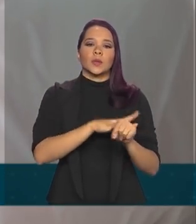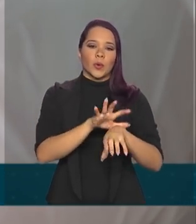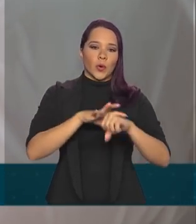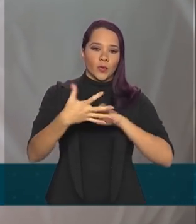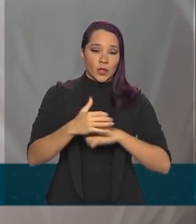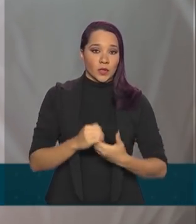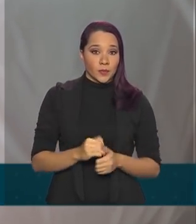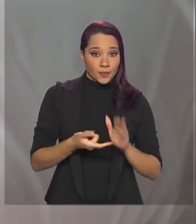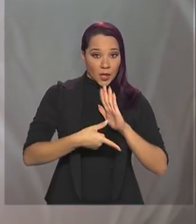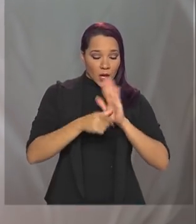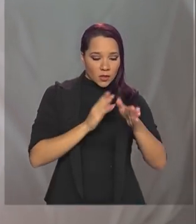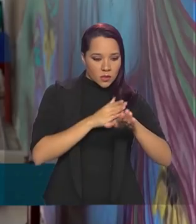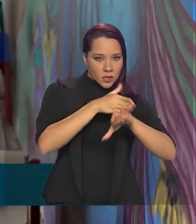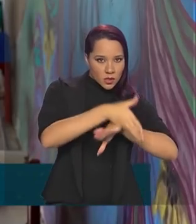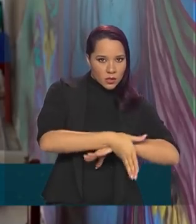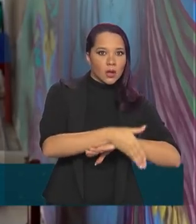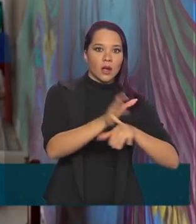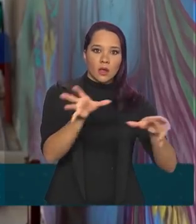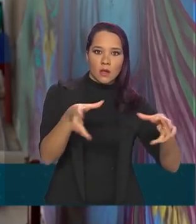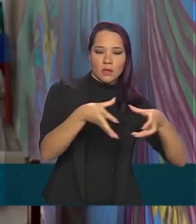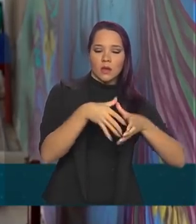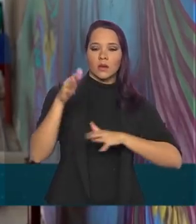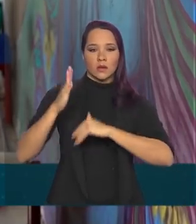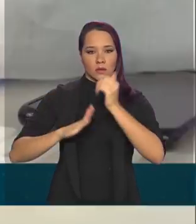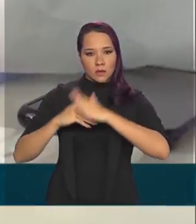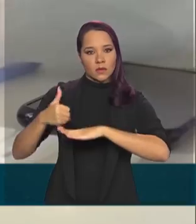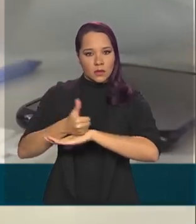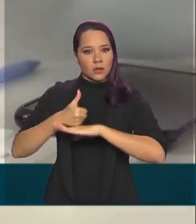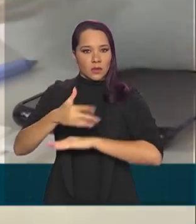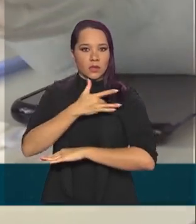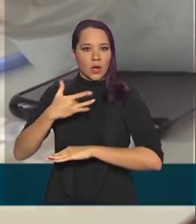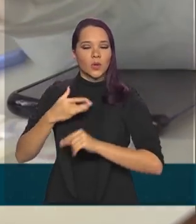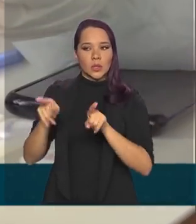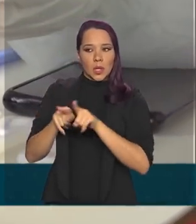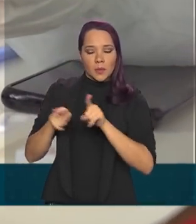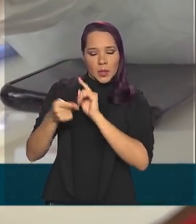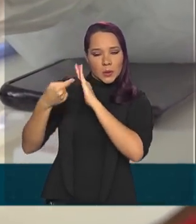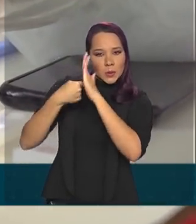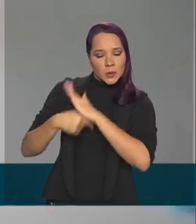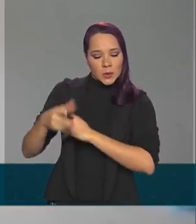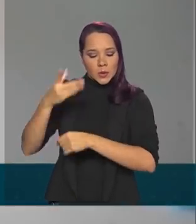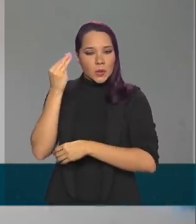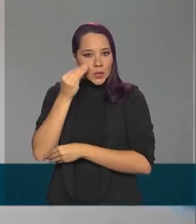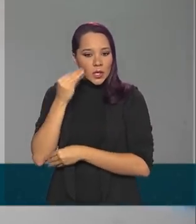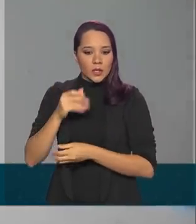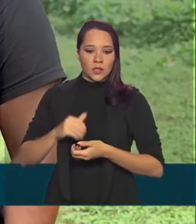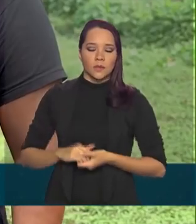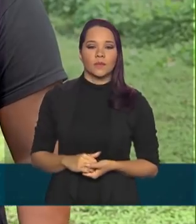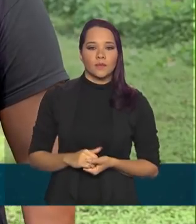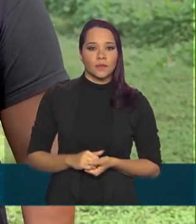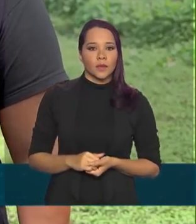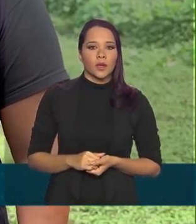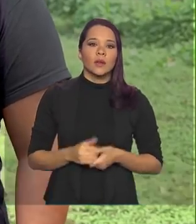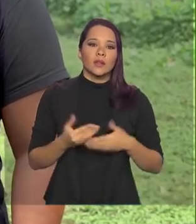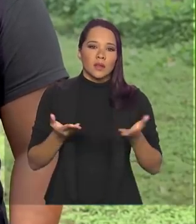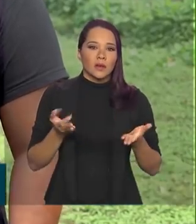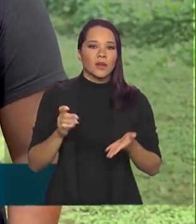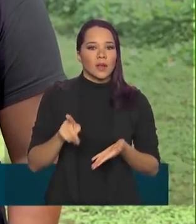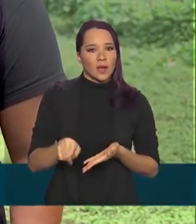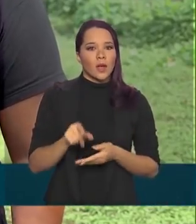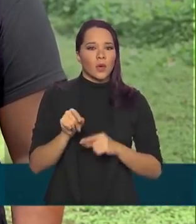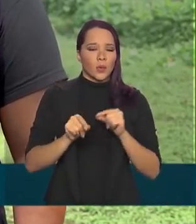Antes de entrarem nas aldeias, os profissionais de saúde também passam por testes. Aqui na aldeia é muito fácil de